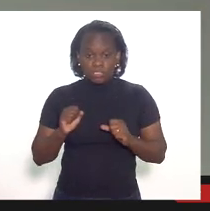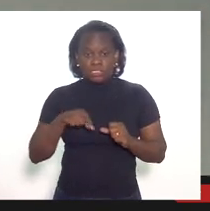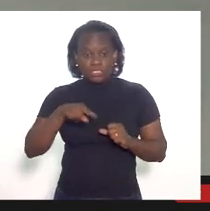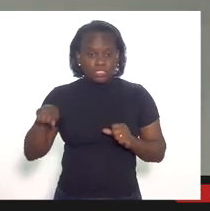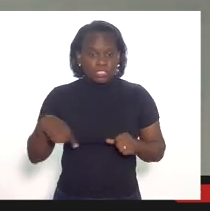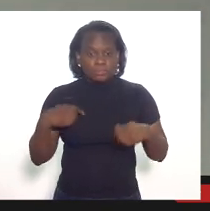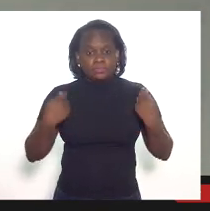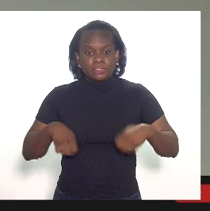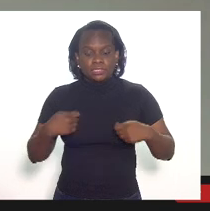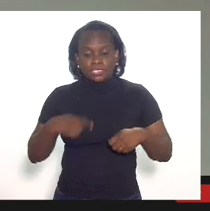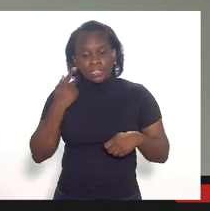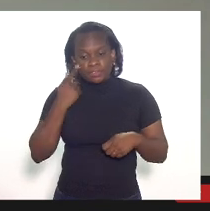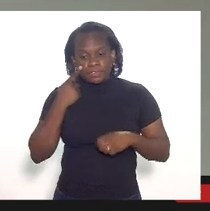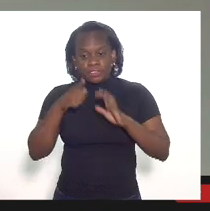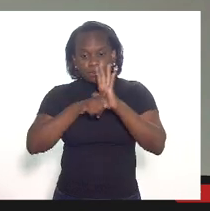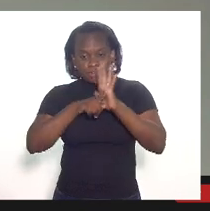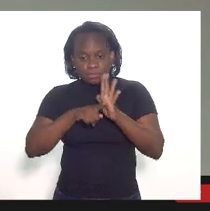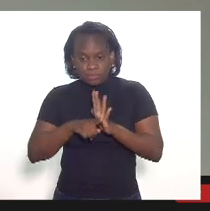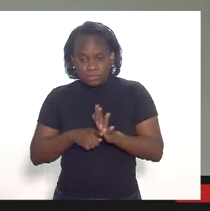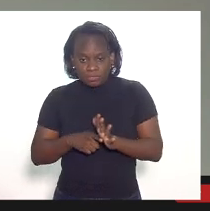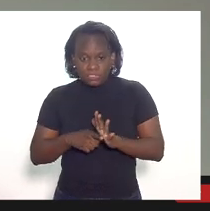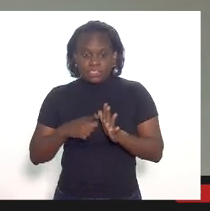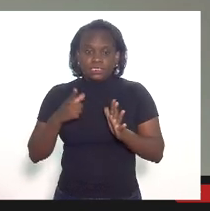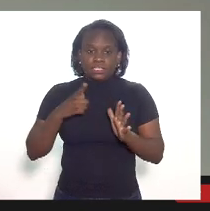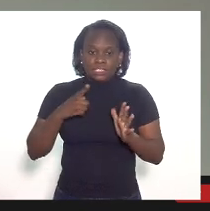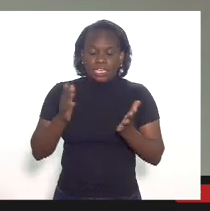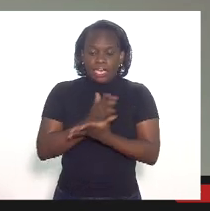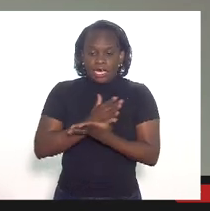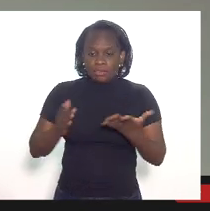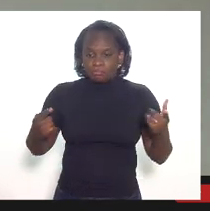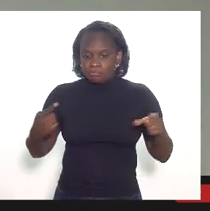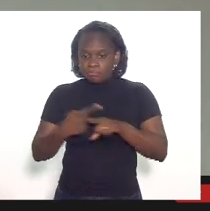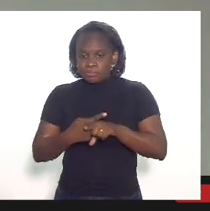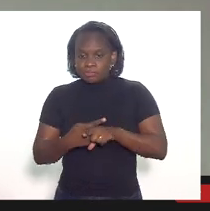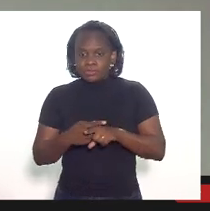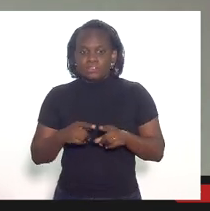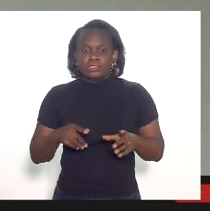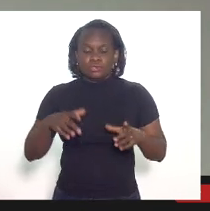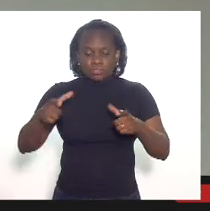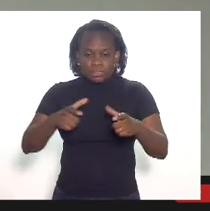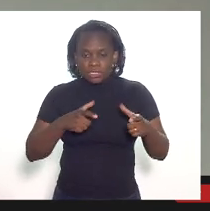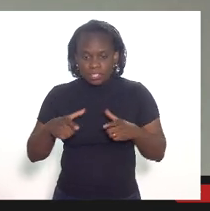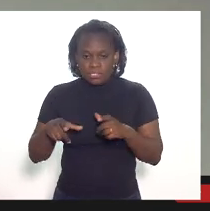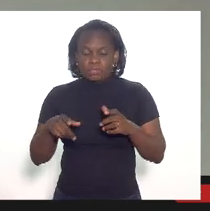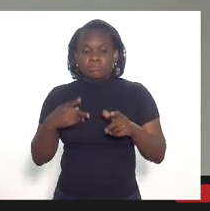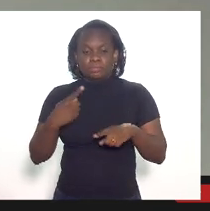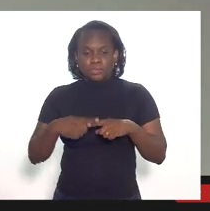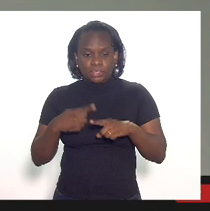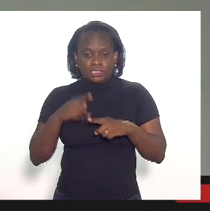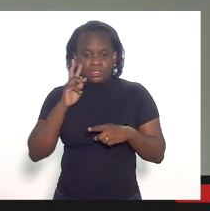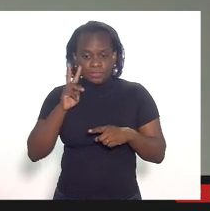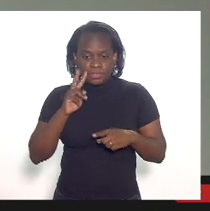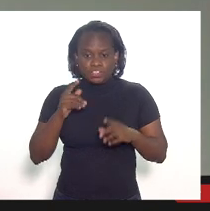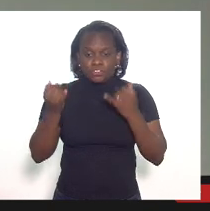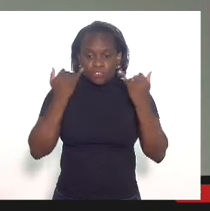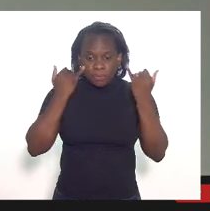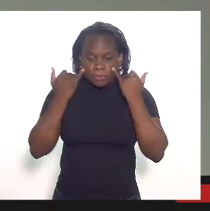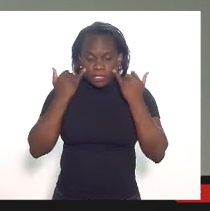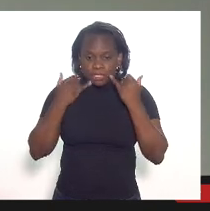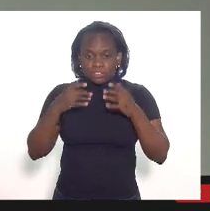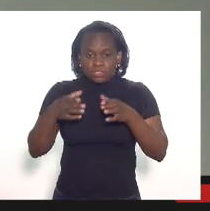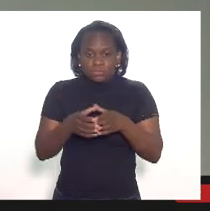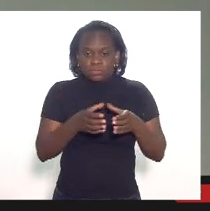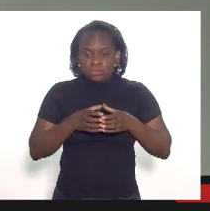aqui, e a gente quer verificar, se teve deduções cruzadas por campos, já que a gente está considerando informações por